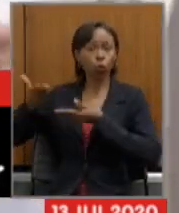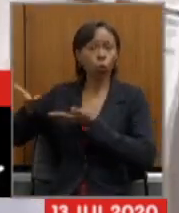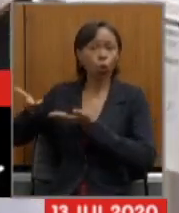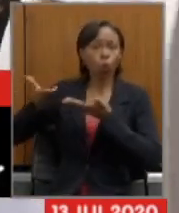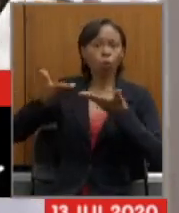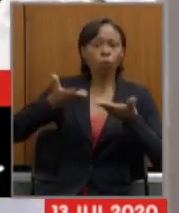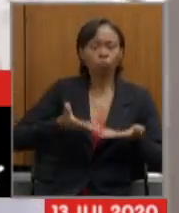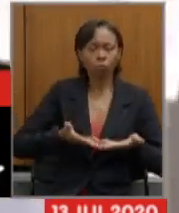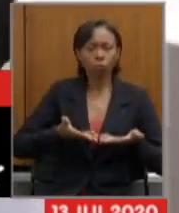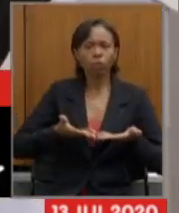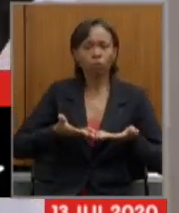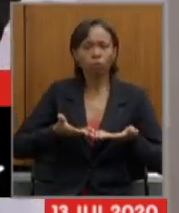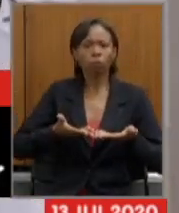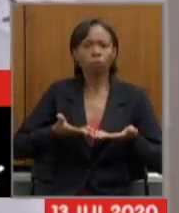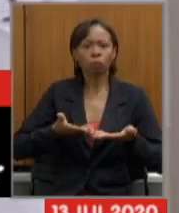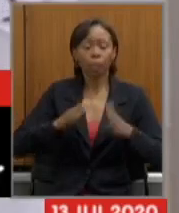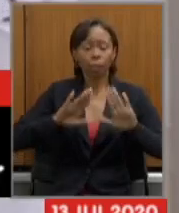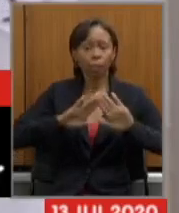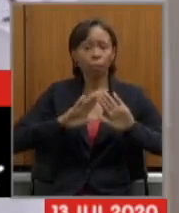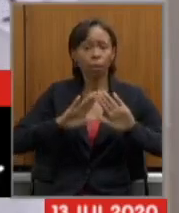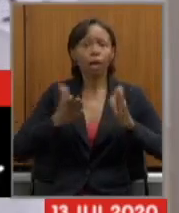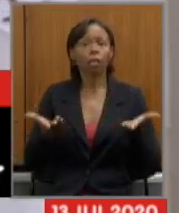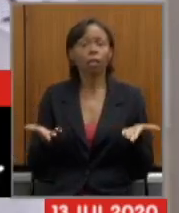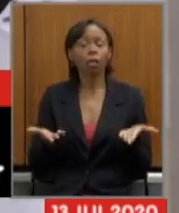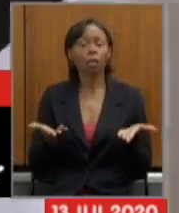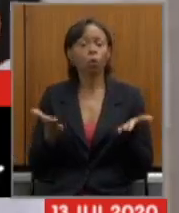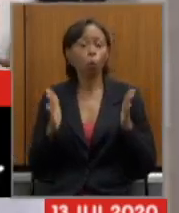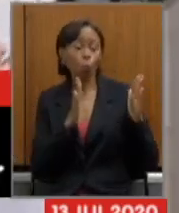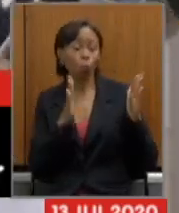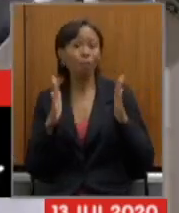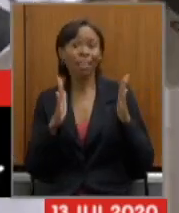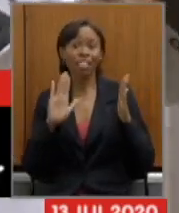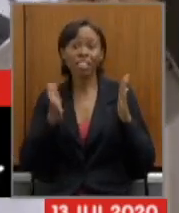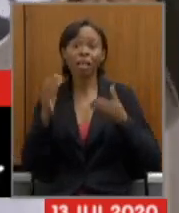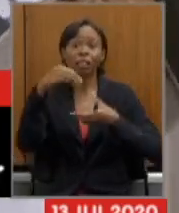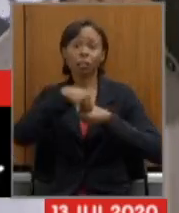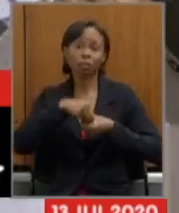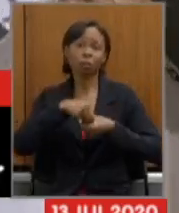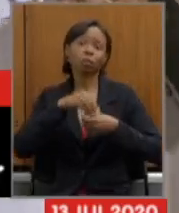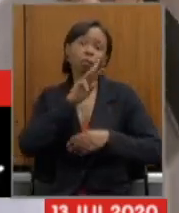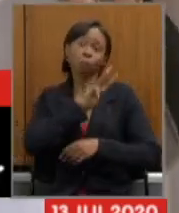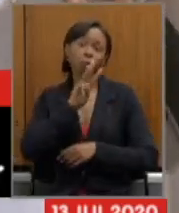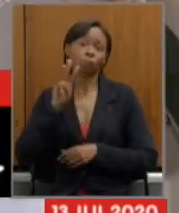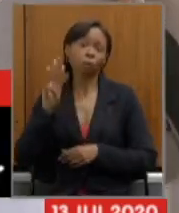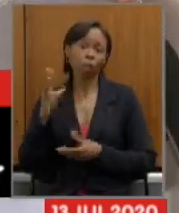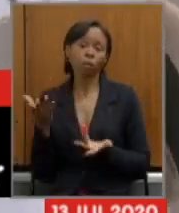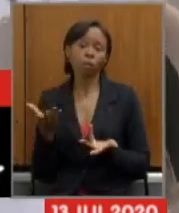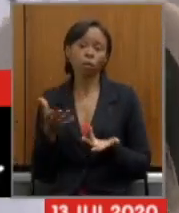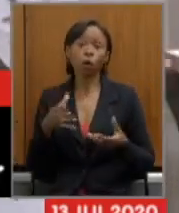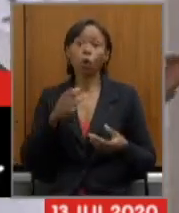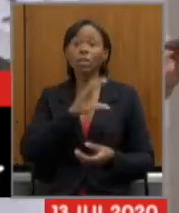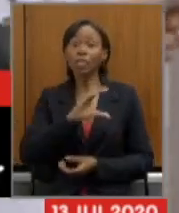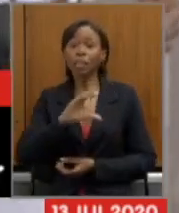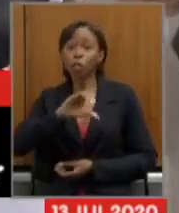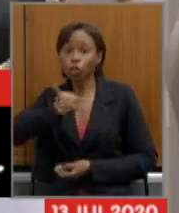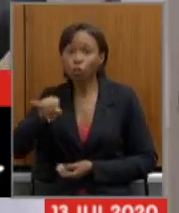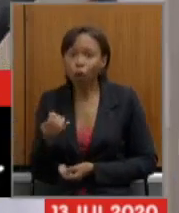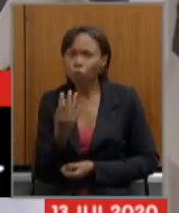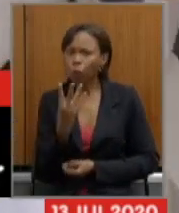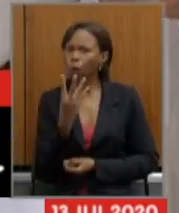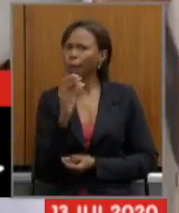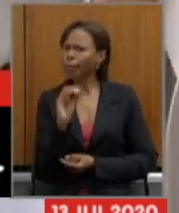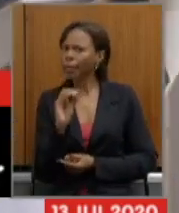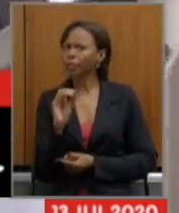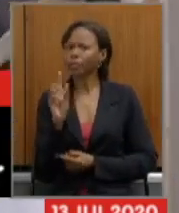os prazos está aqui publicado no site comissão de construção e justiça 40 dias